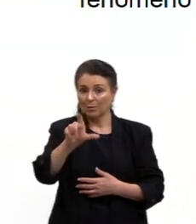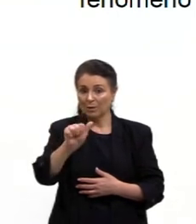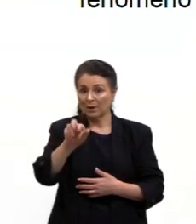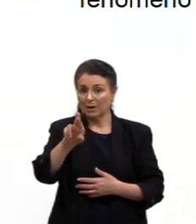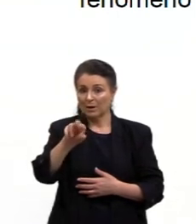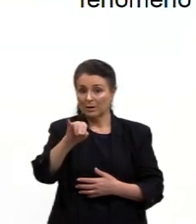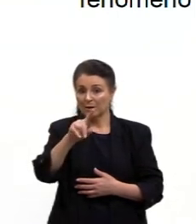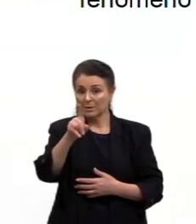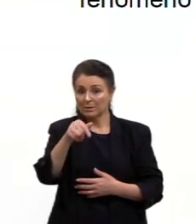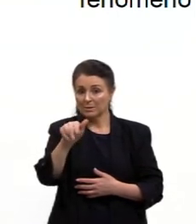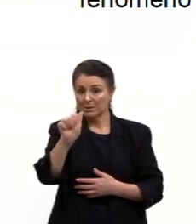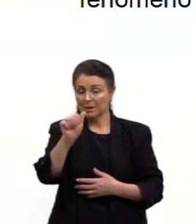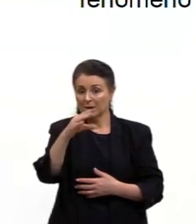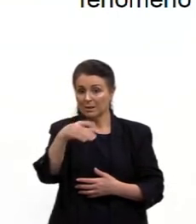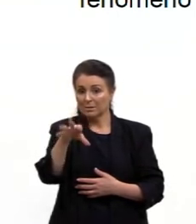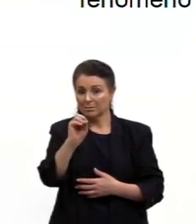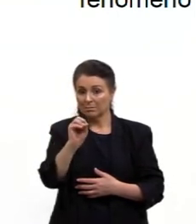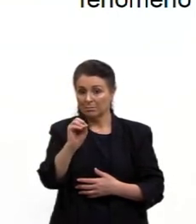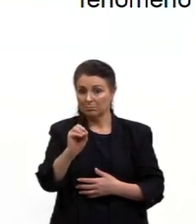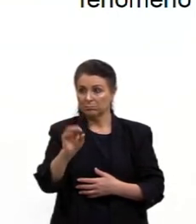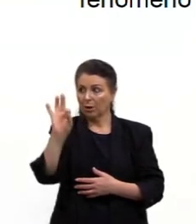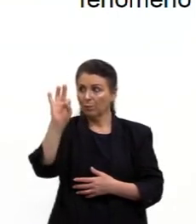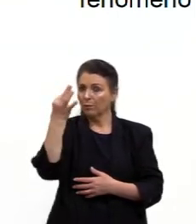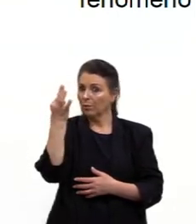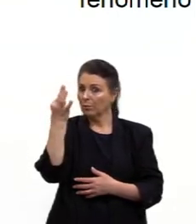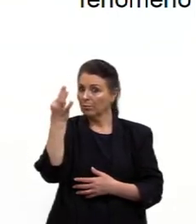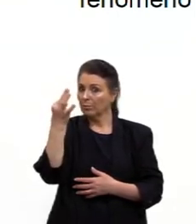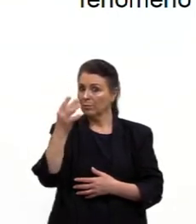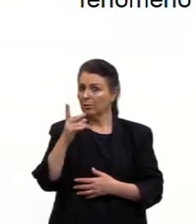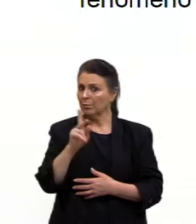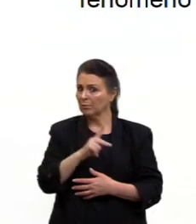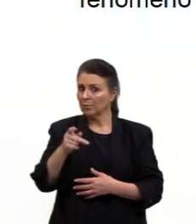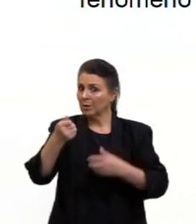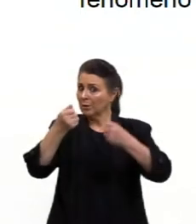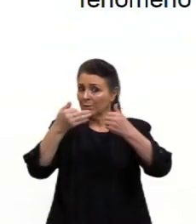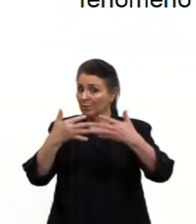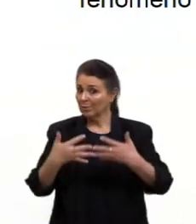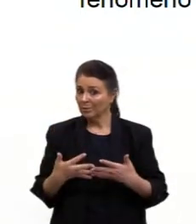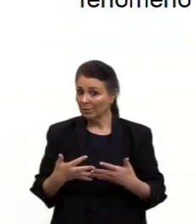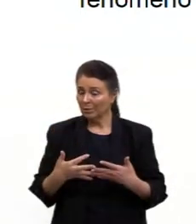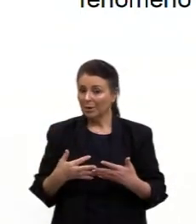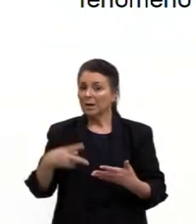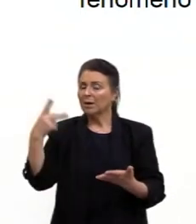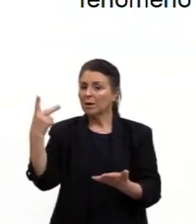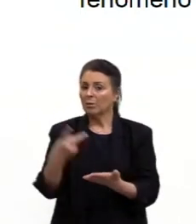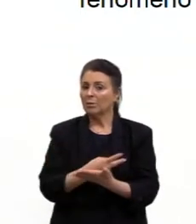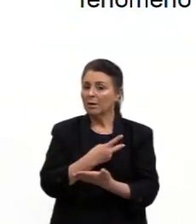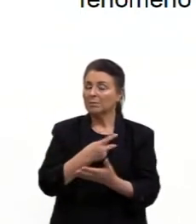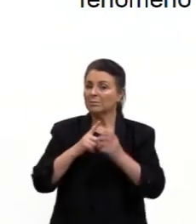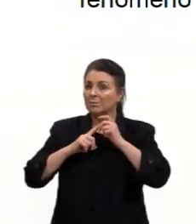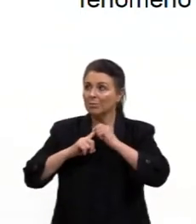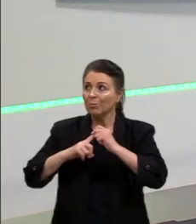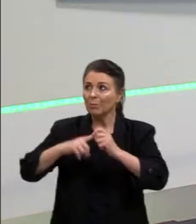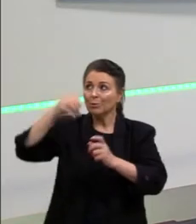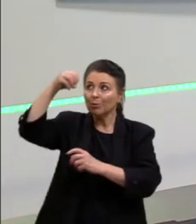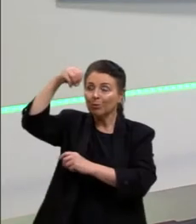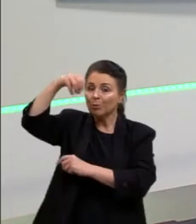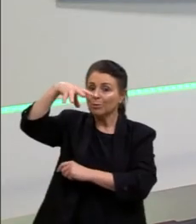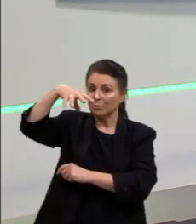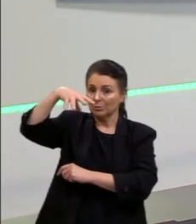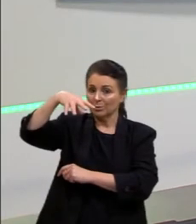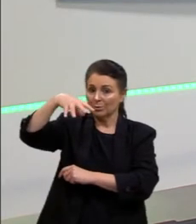é um fenômeno que a gente ainda não falou, que é bem importante e que acontece principalmente com a luz, a gente consegue observar ele.